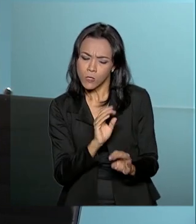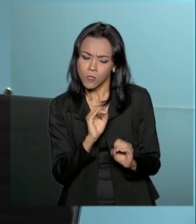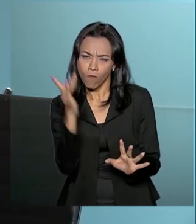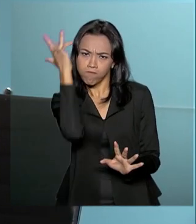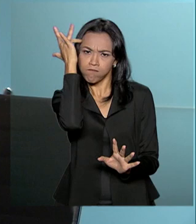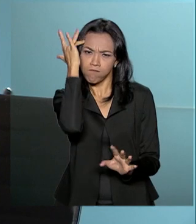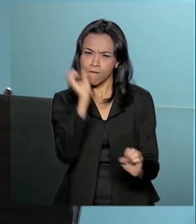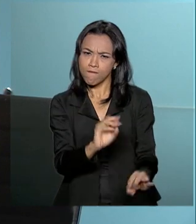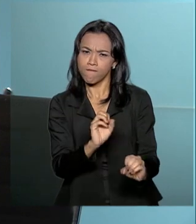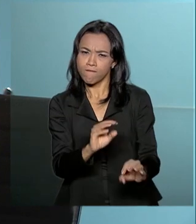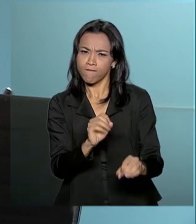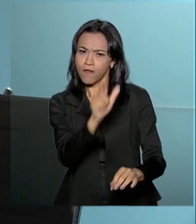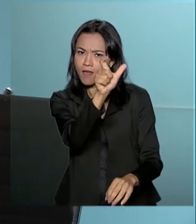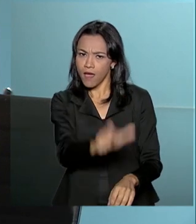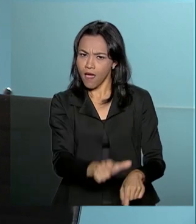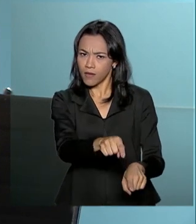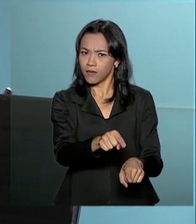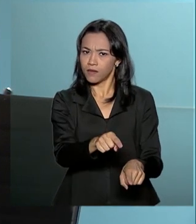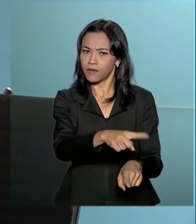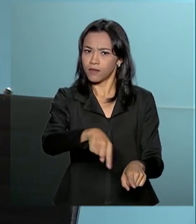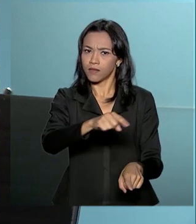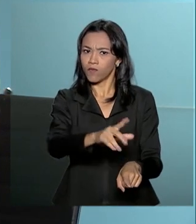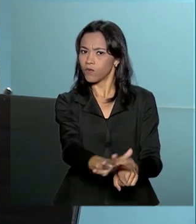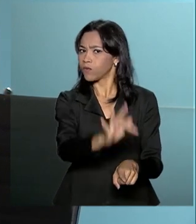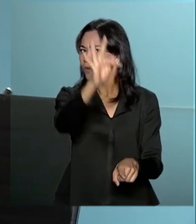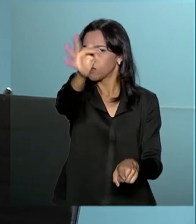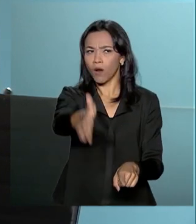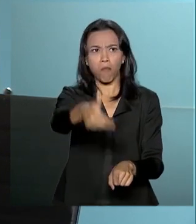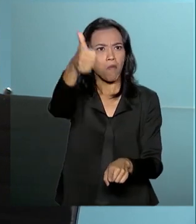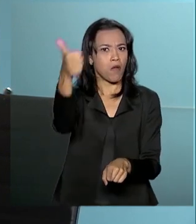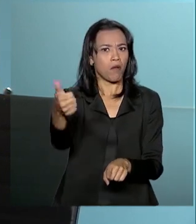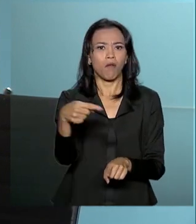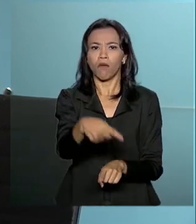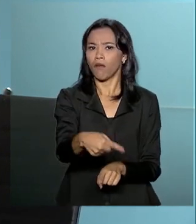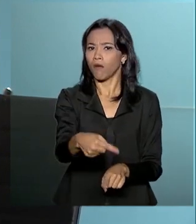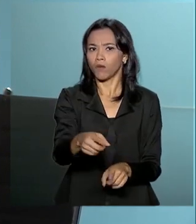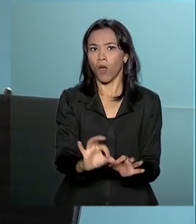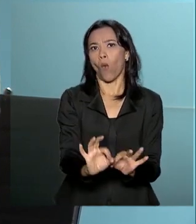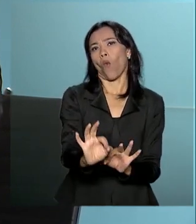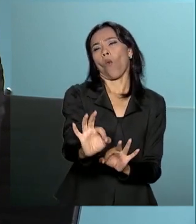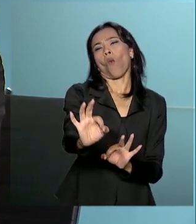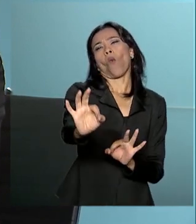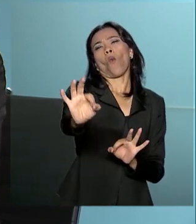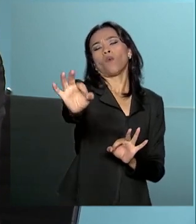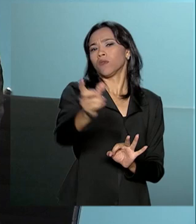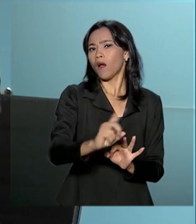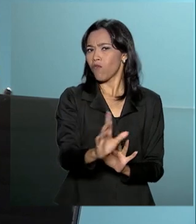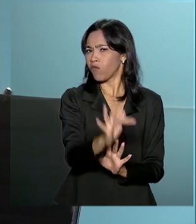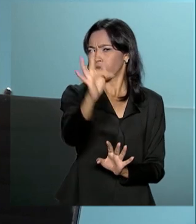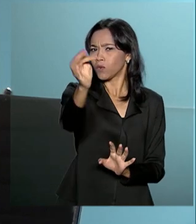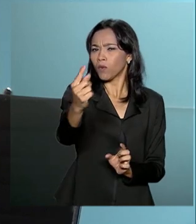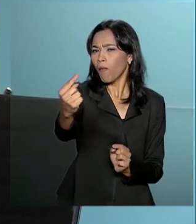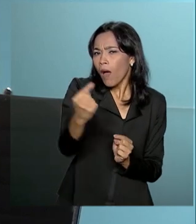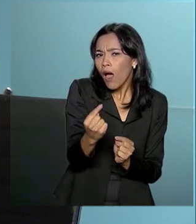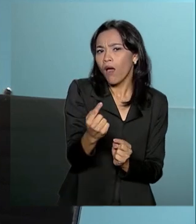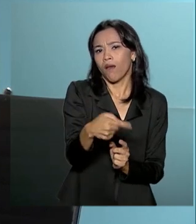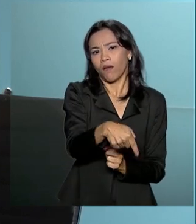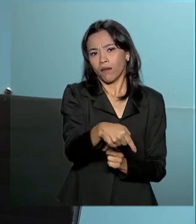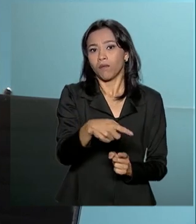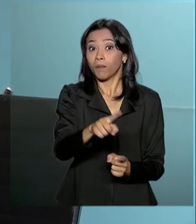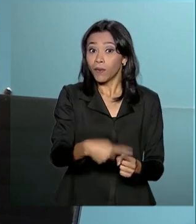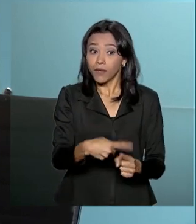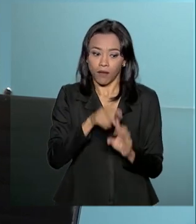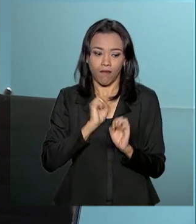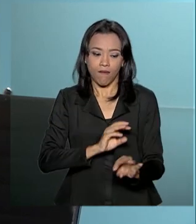vai ter um material humano muito melhor no futuro. E não é um futuro tão longo assim. Essas crianças que estão agora sendo inseridas no